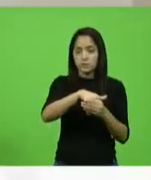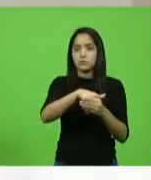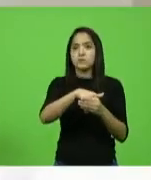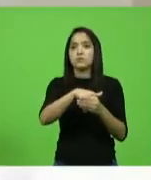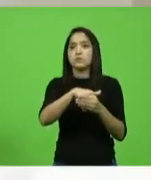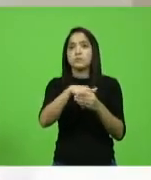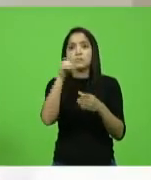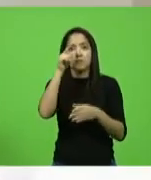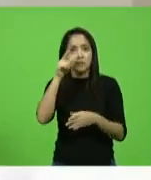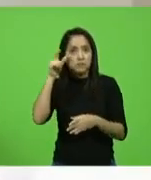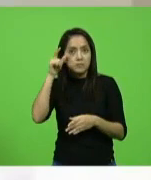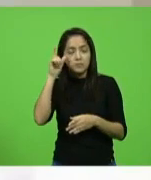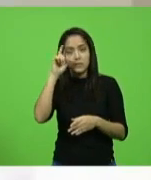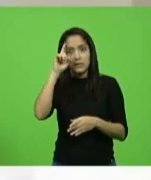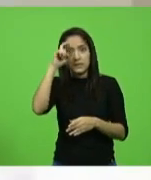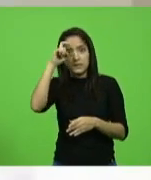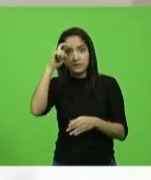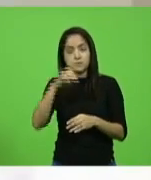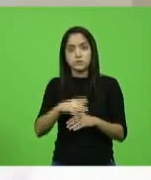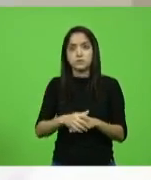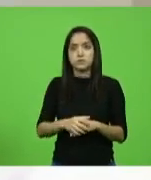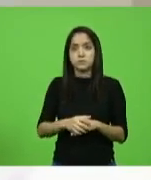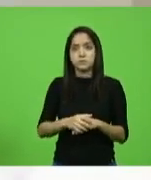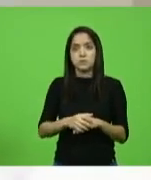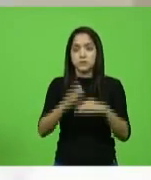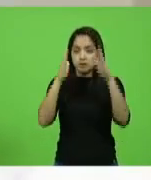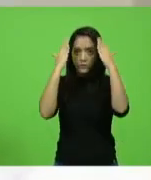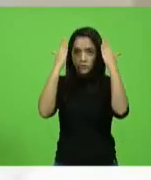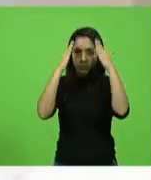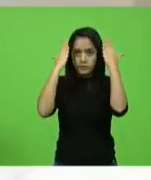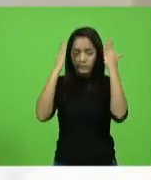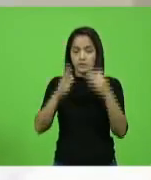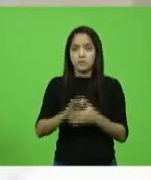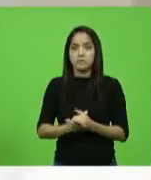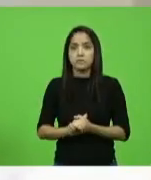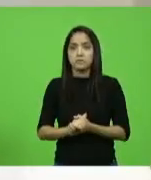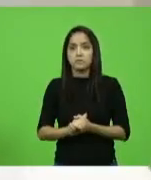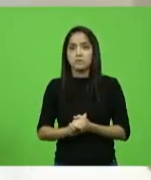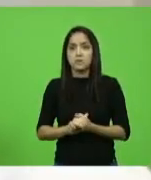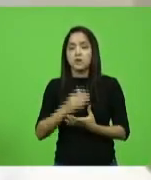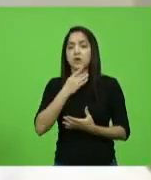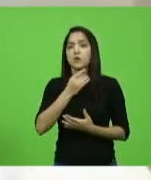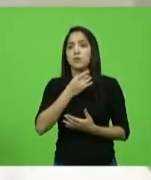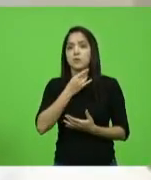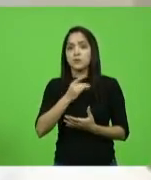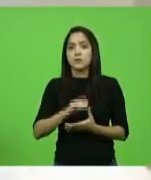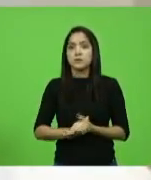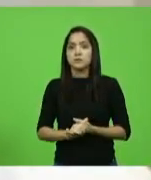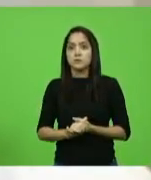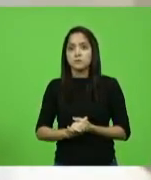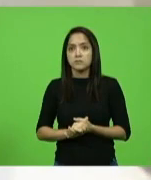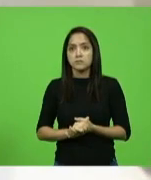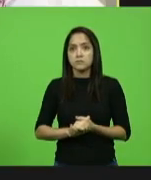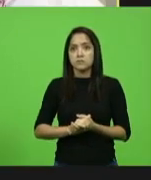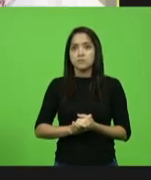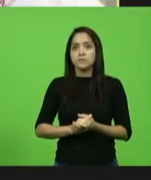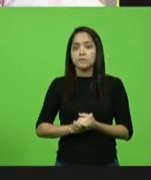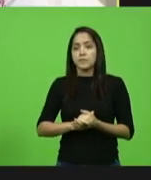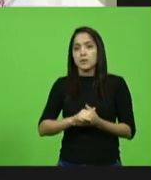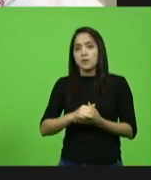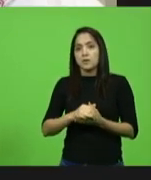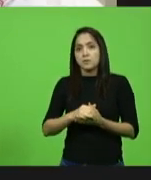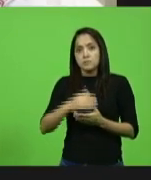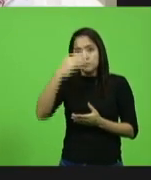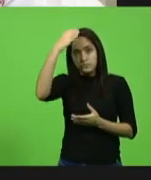Marcos Vieira, José Milton Schaefer, Cobalquini e deputado Mocelin. O